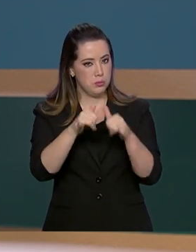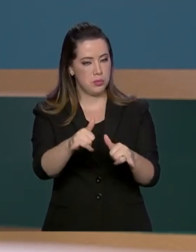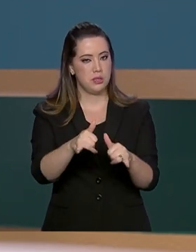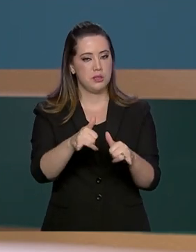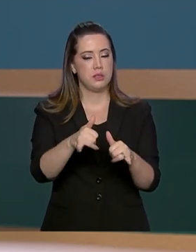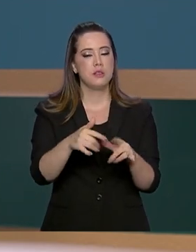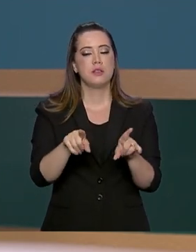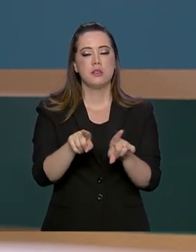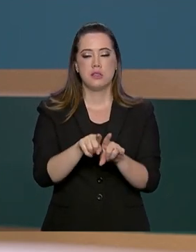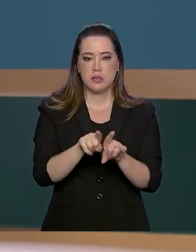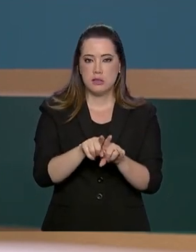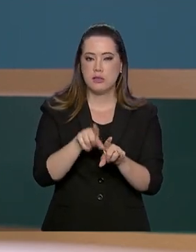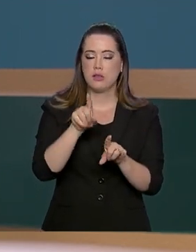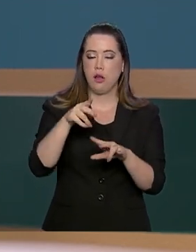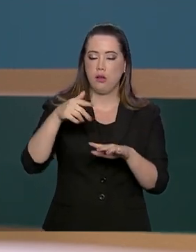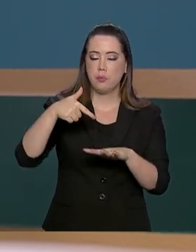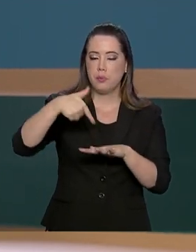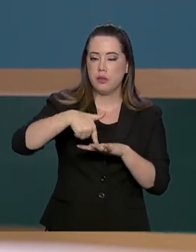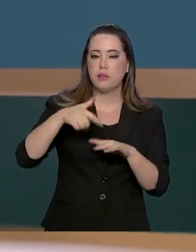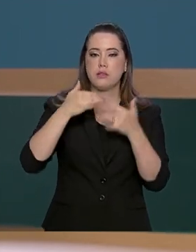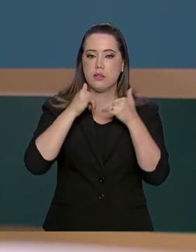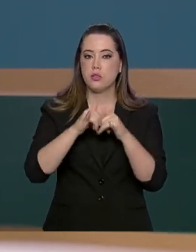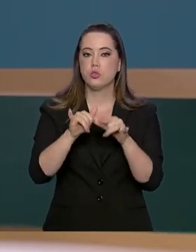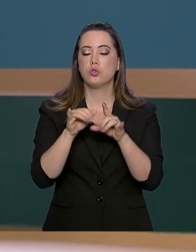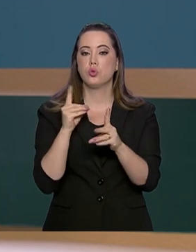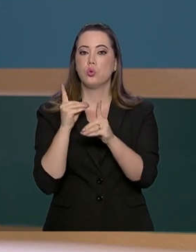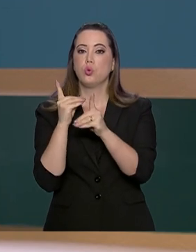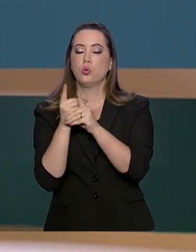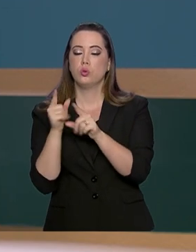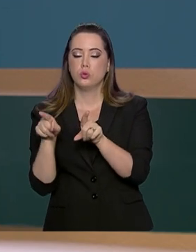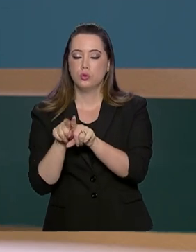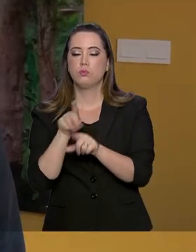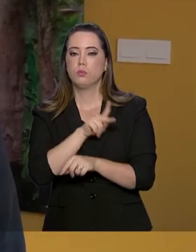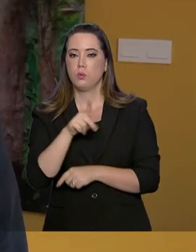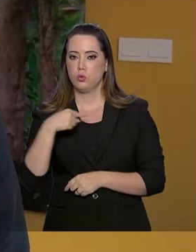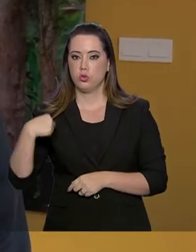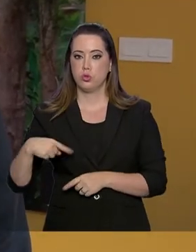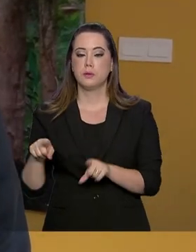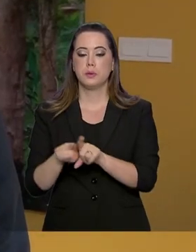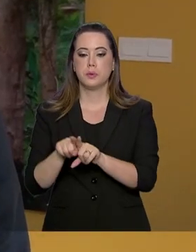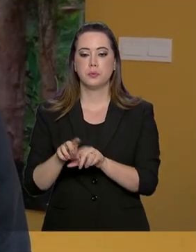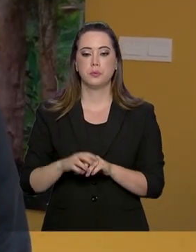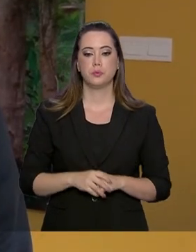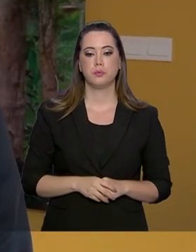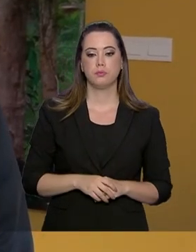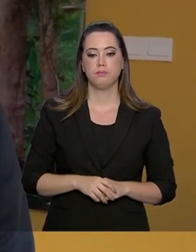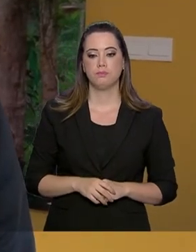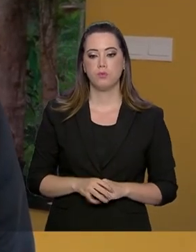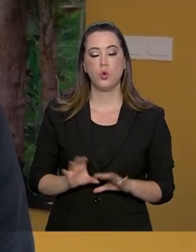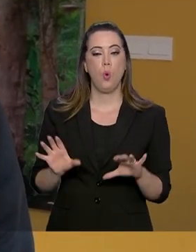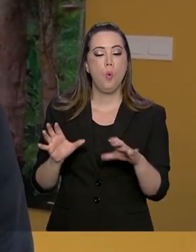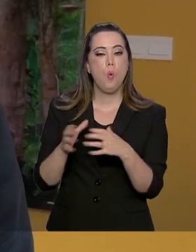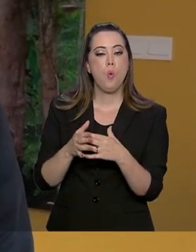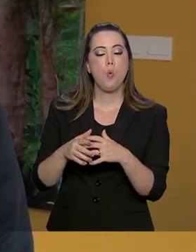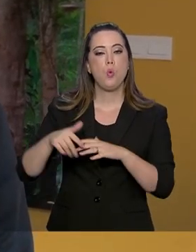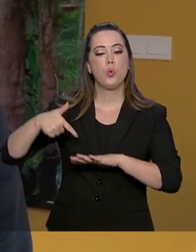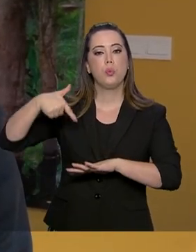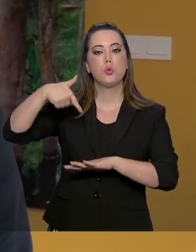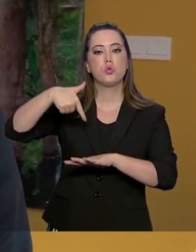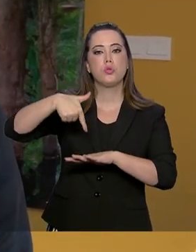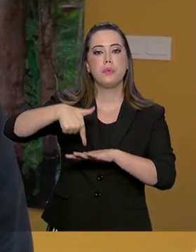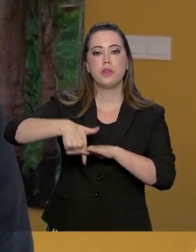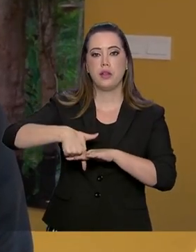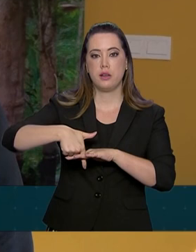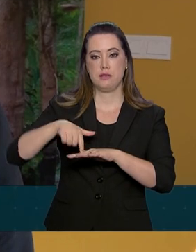na viagem a Pequim. A pasta segue negociando com os chineses. No setor de mineração, há